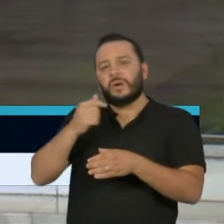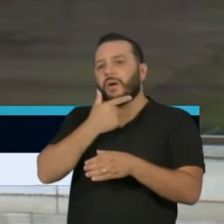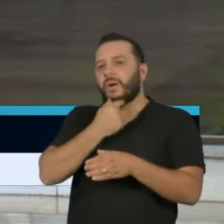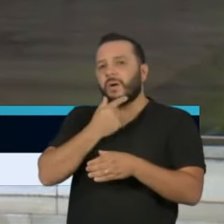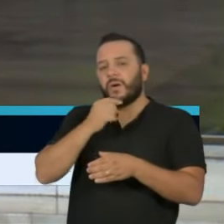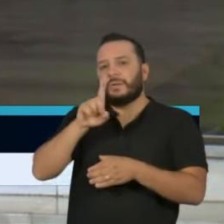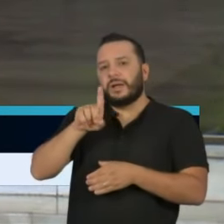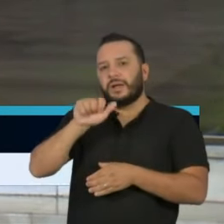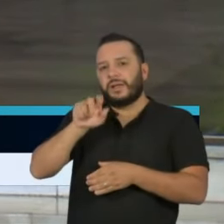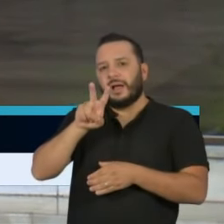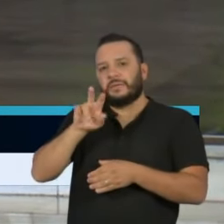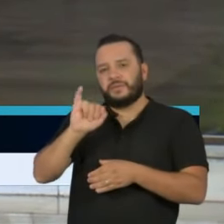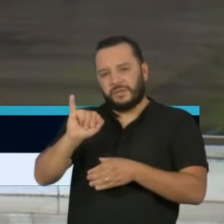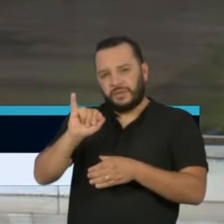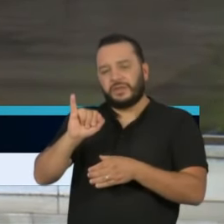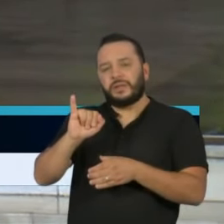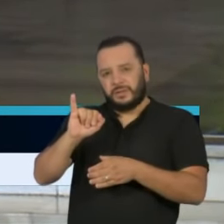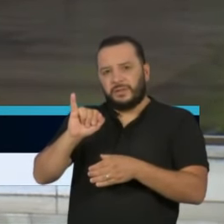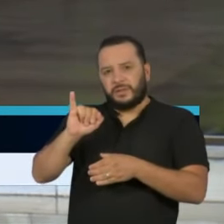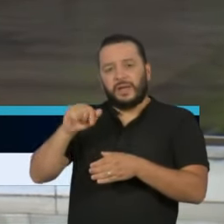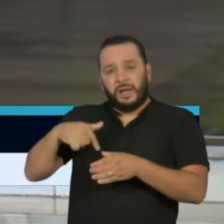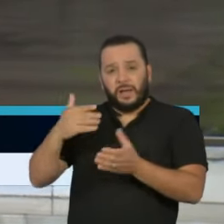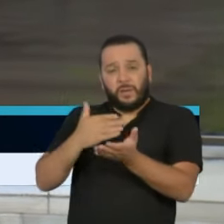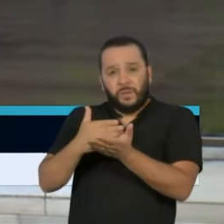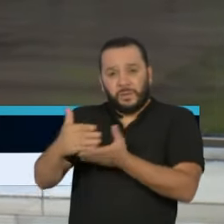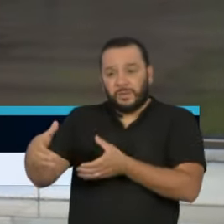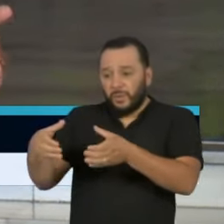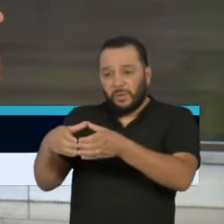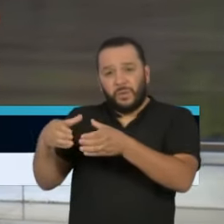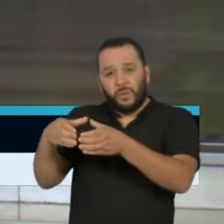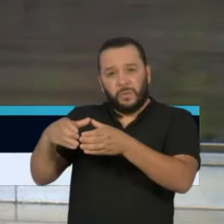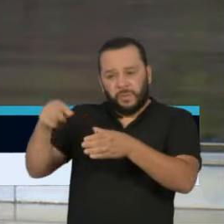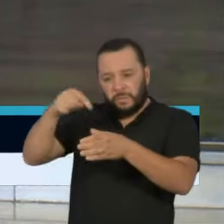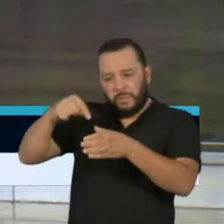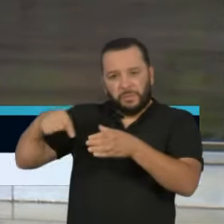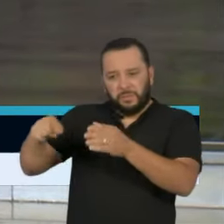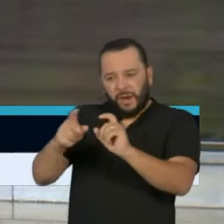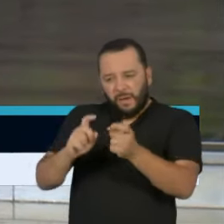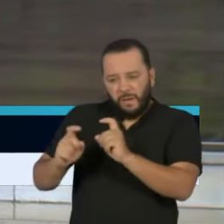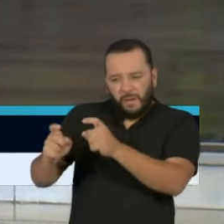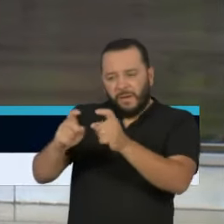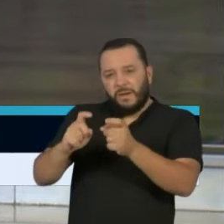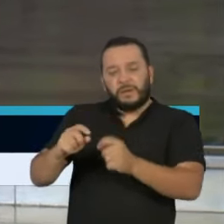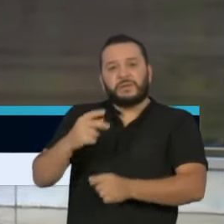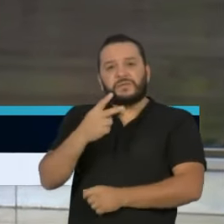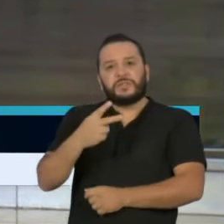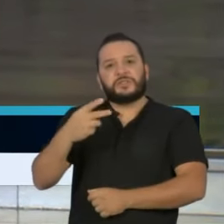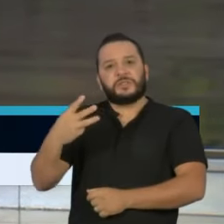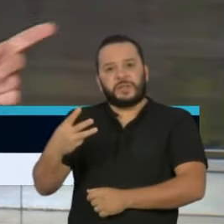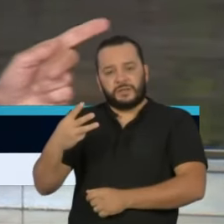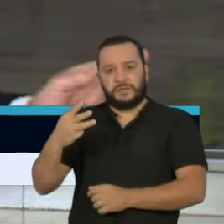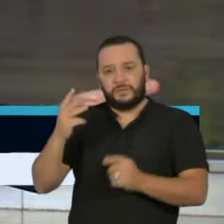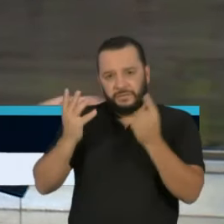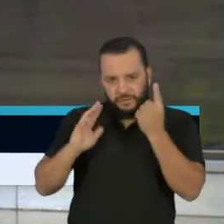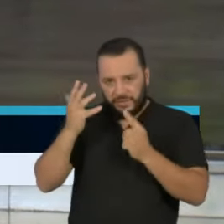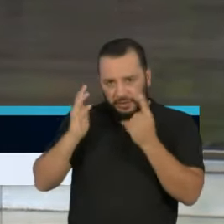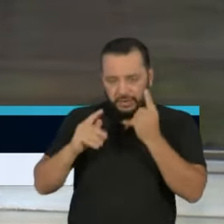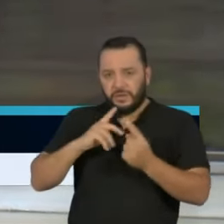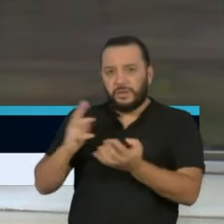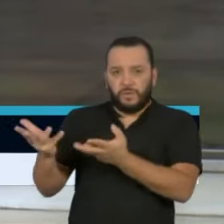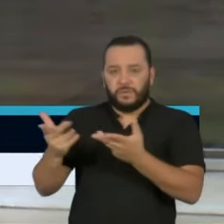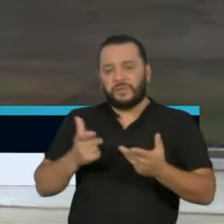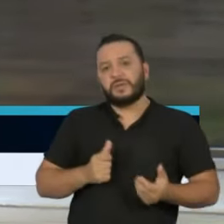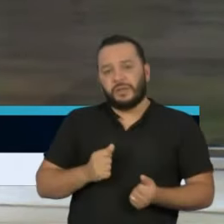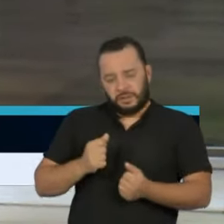Desde o dia 26 de fevereiro, quando em plena quarta-feira de cinzas, convidamos o doutor Davi